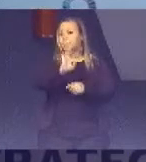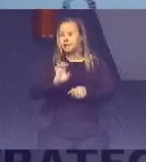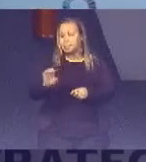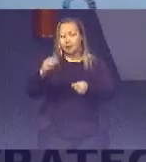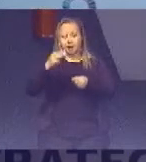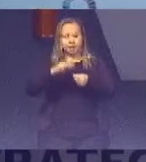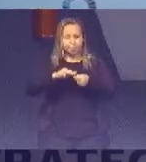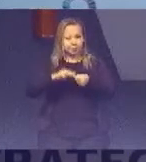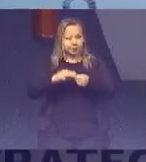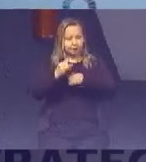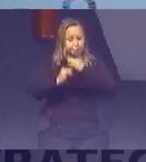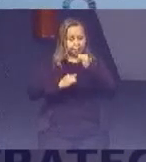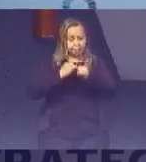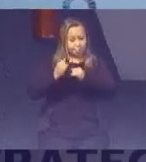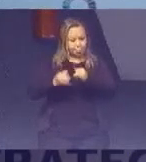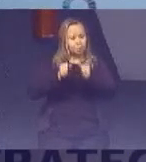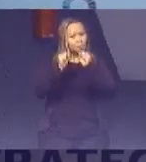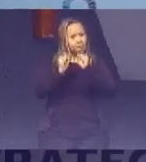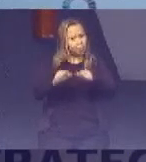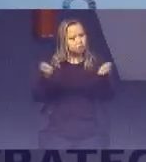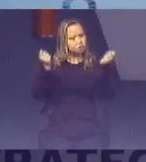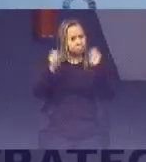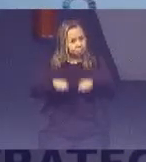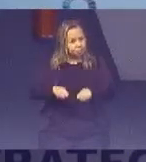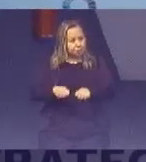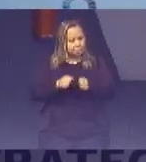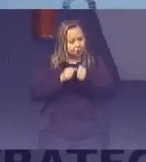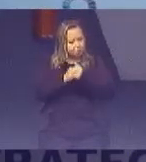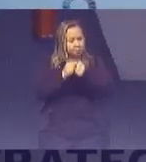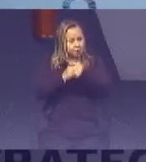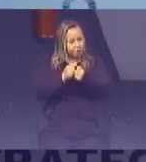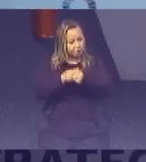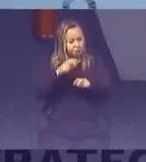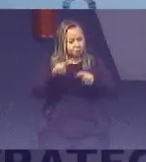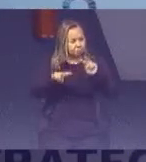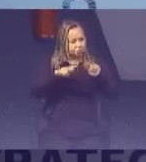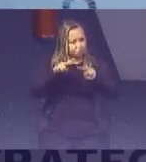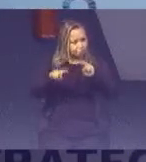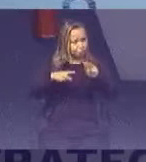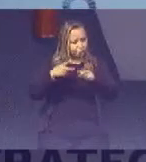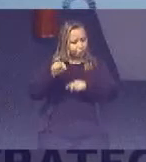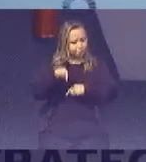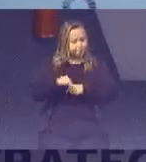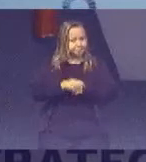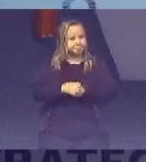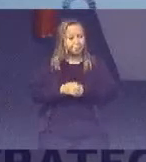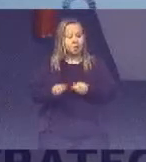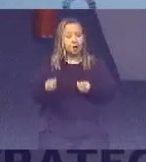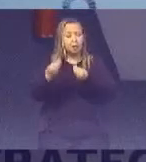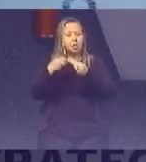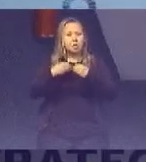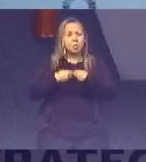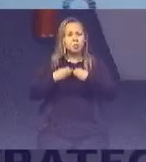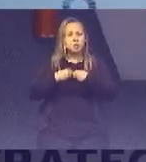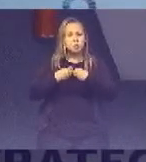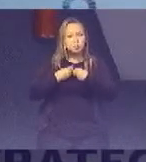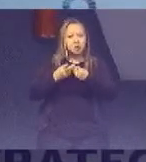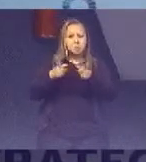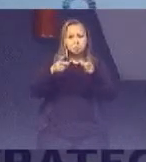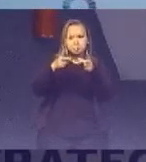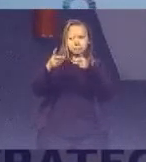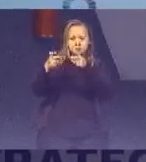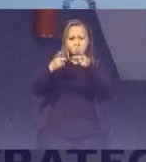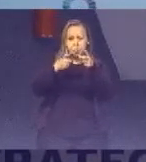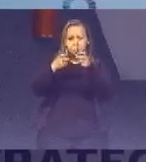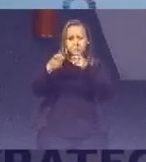fazer esse acompanhamento De como estão os ODS no seu município Isso nos dá um cenário também Do que o